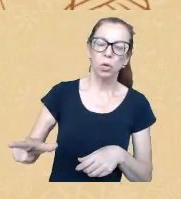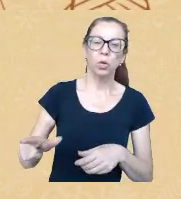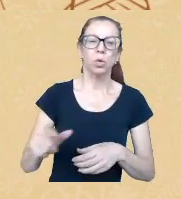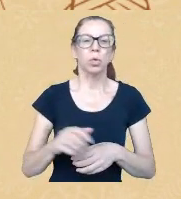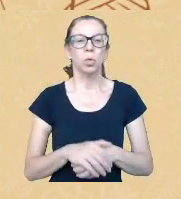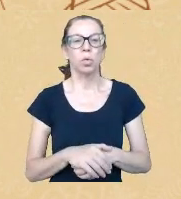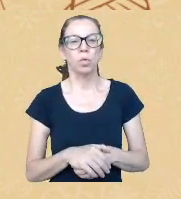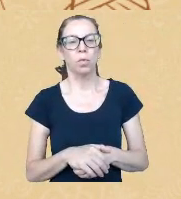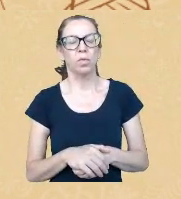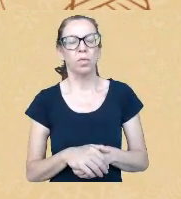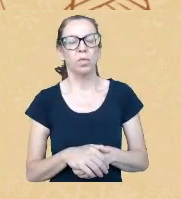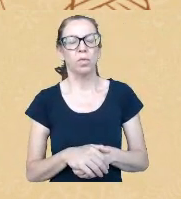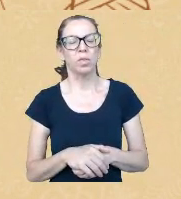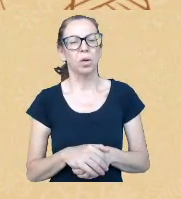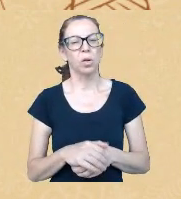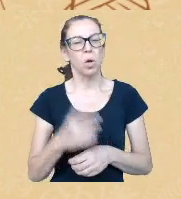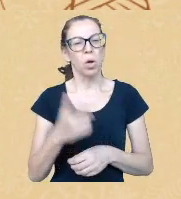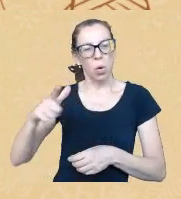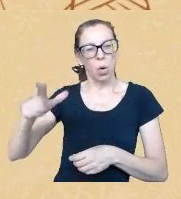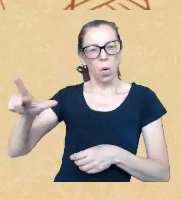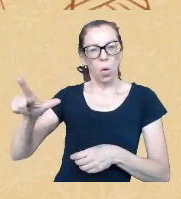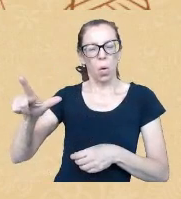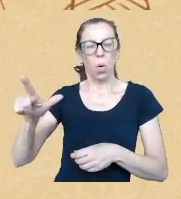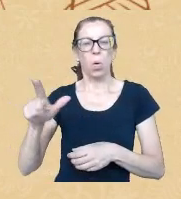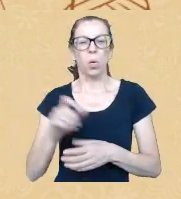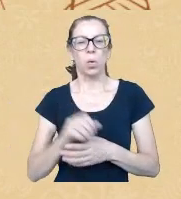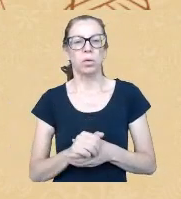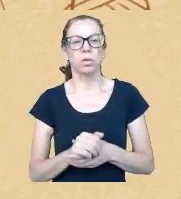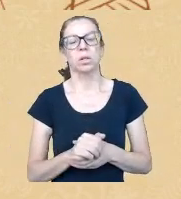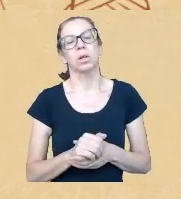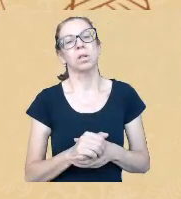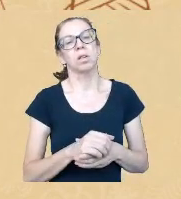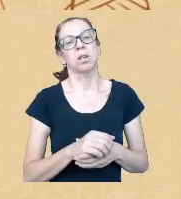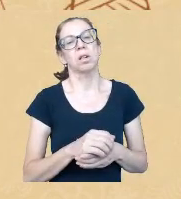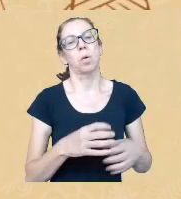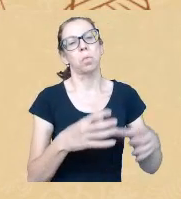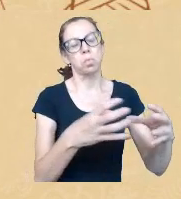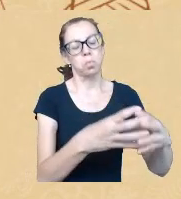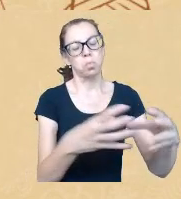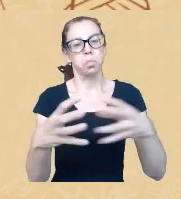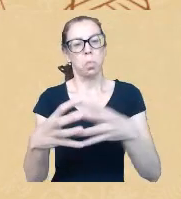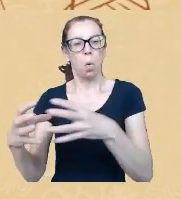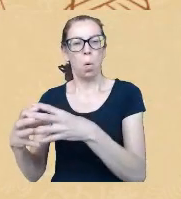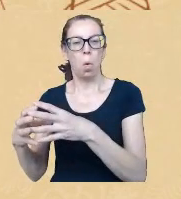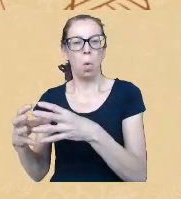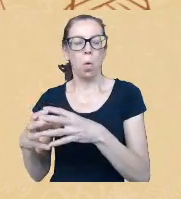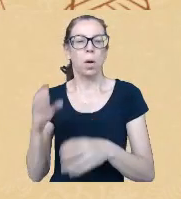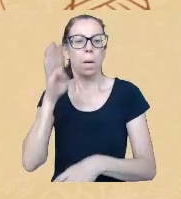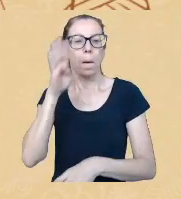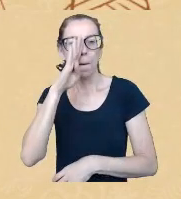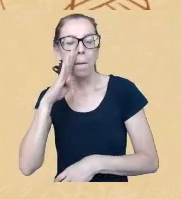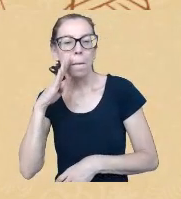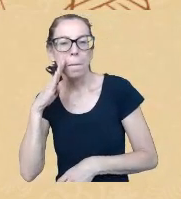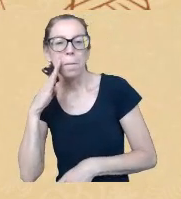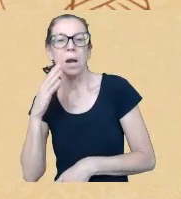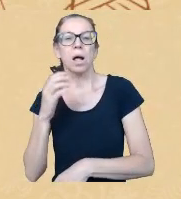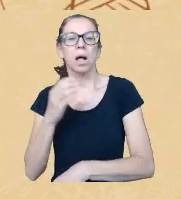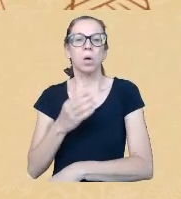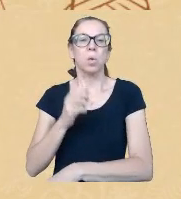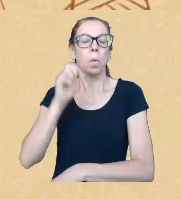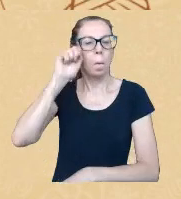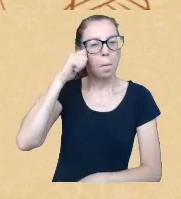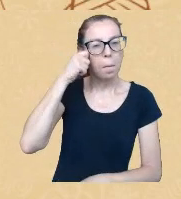outras categorias fazem referência à cor branco preto pardo amarelo e aí vem indígena no meio desse